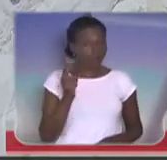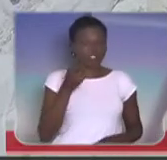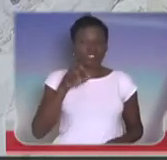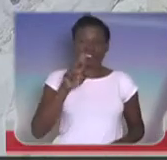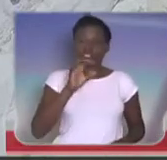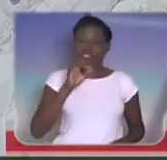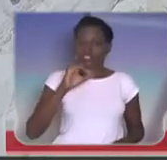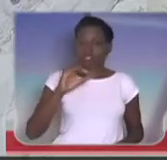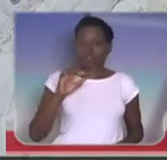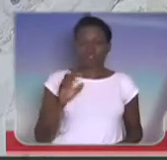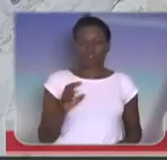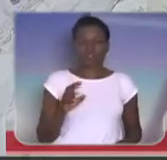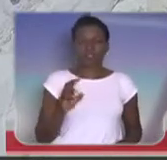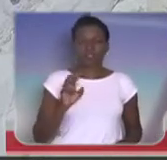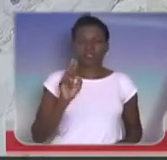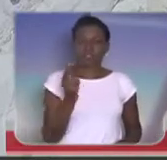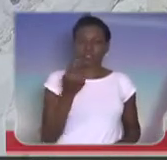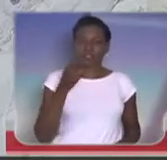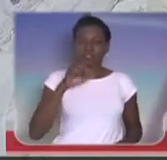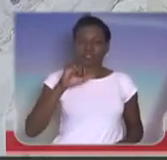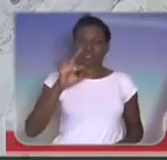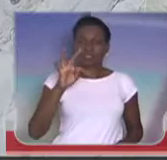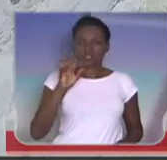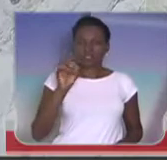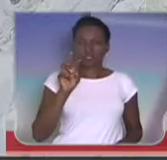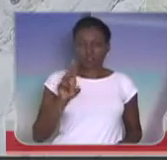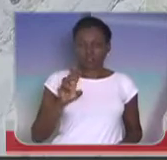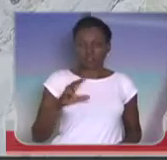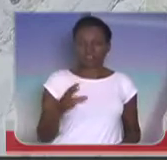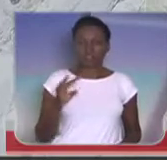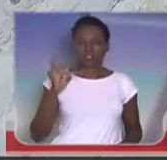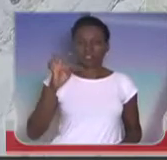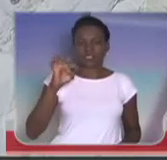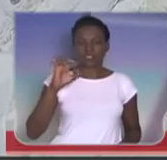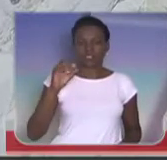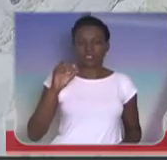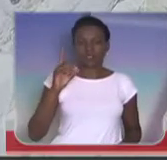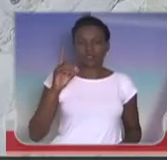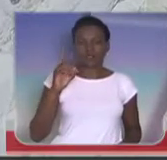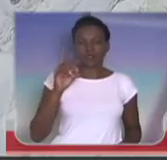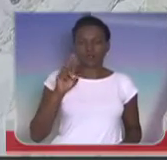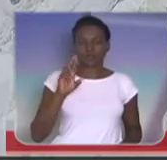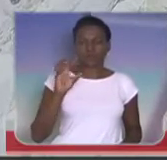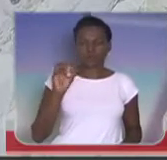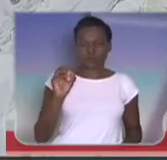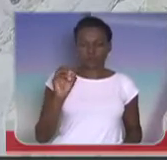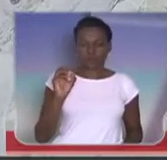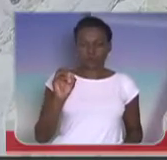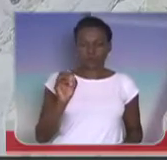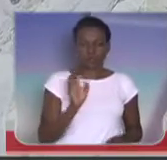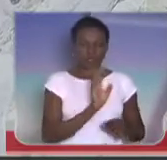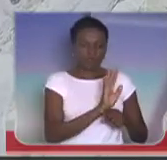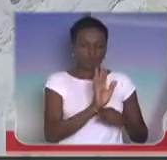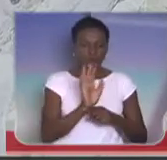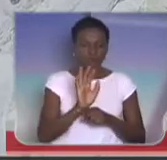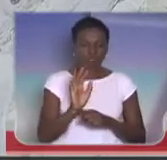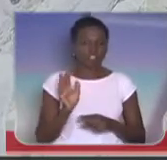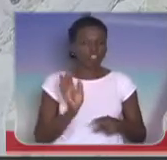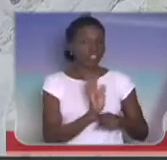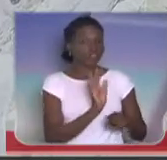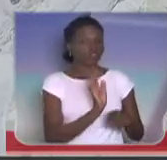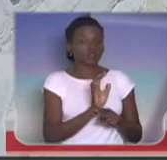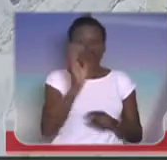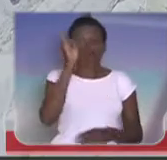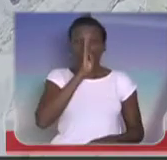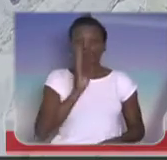Teodoro, a filmagem também fez com que fosse transferido a todo o